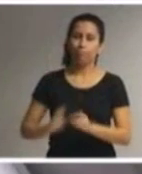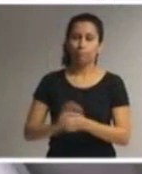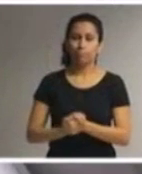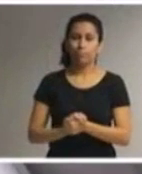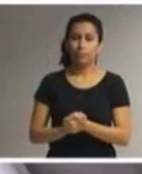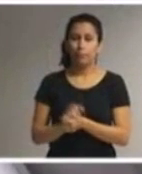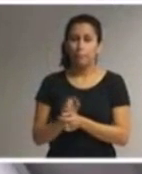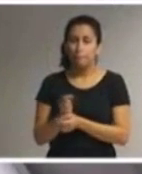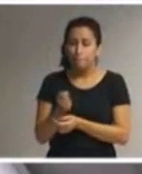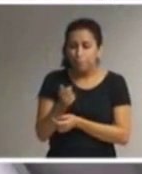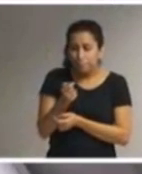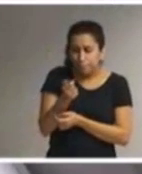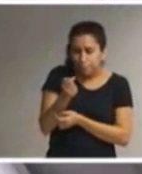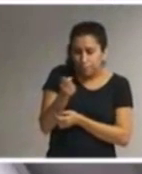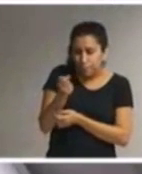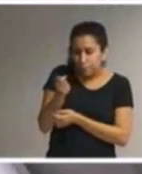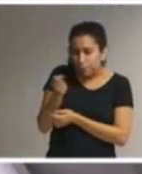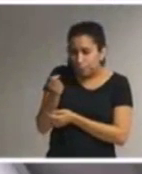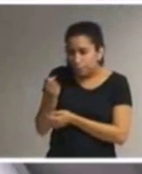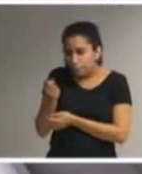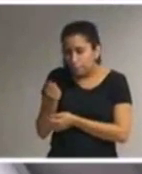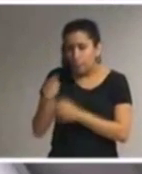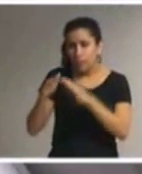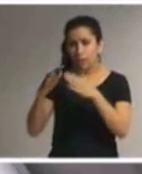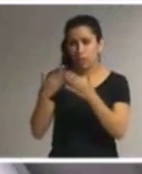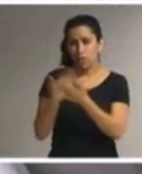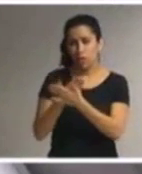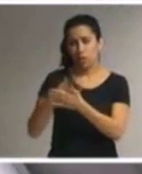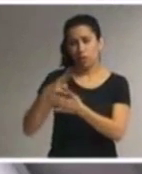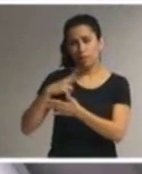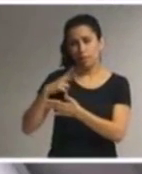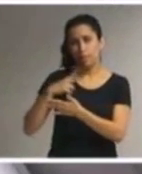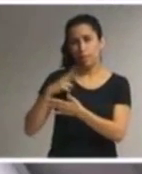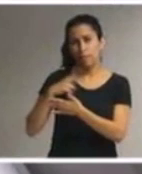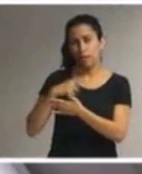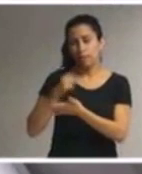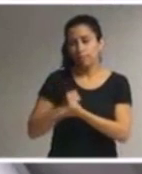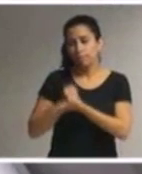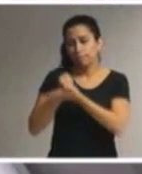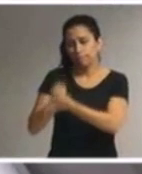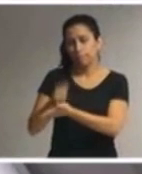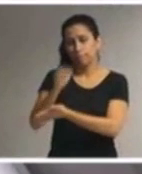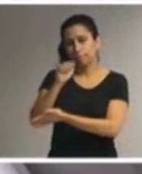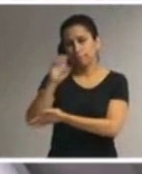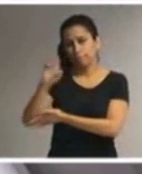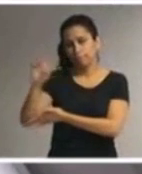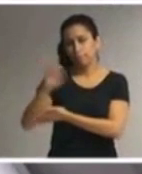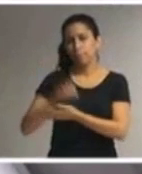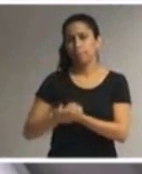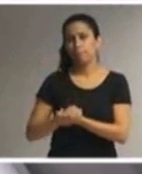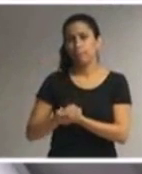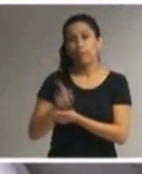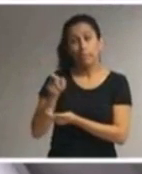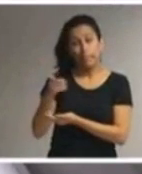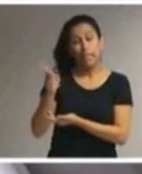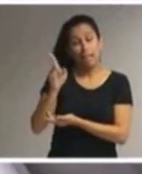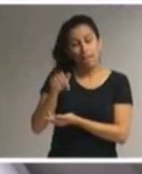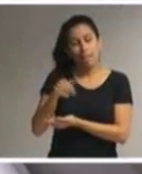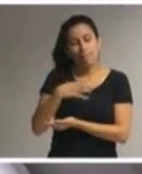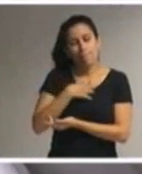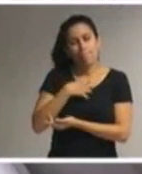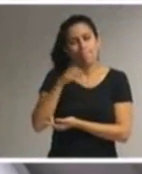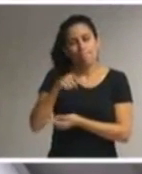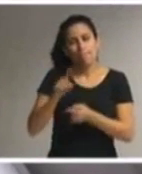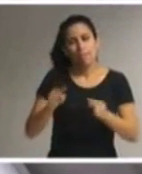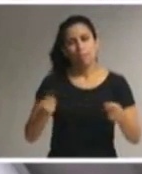poucas as escolas privadas que oferecem o atendimento educacional especializado. Esse é ainda um desafio